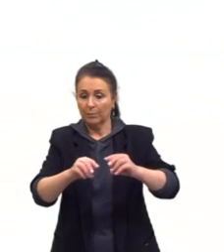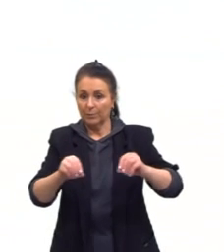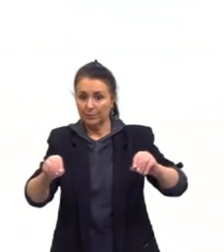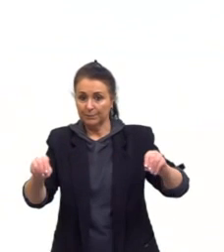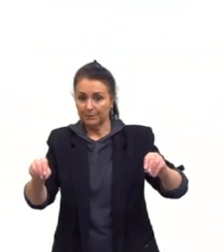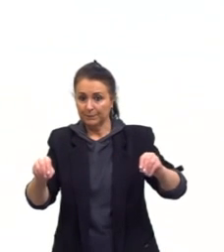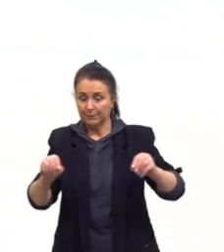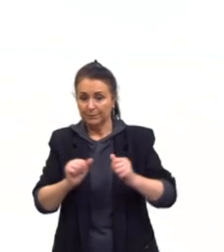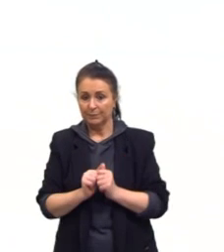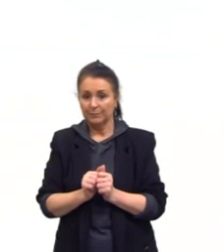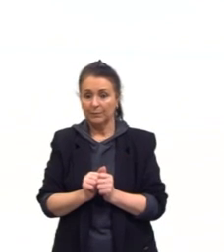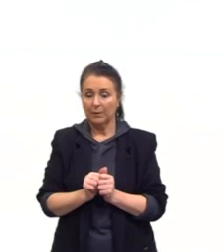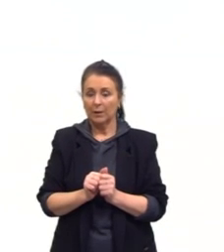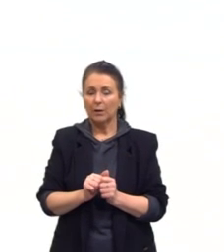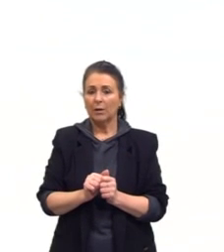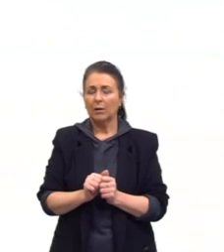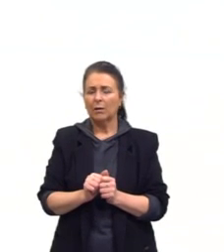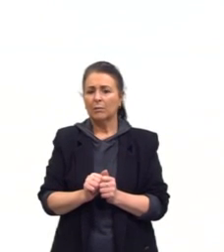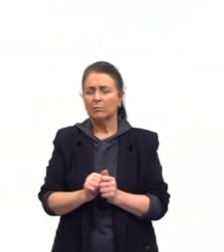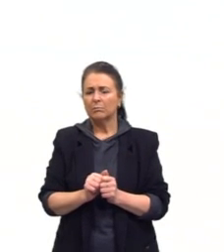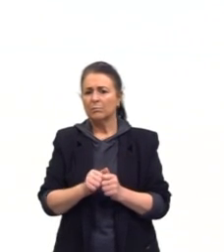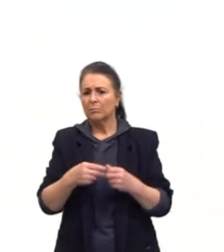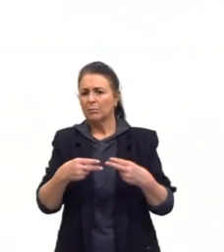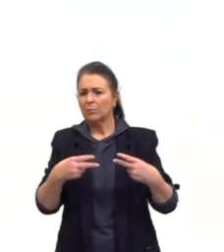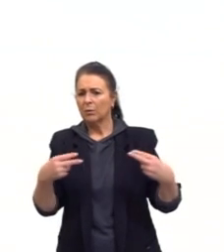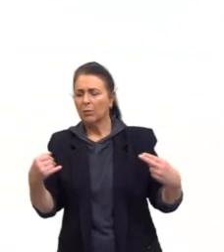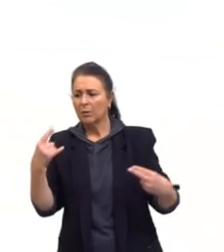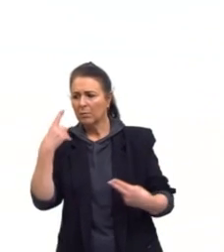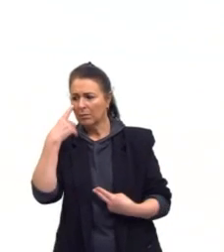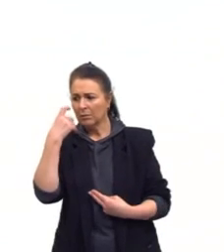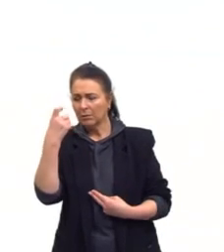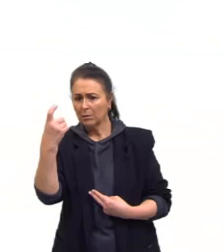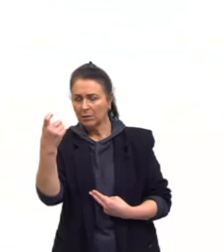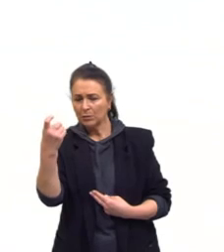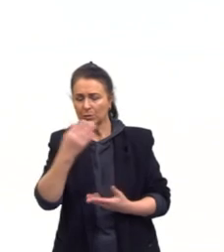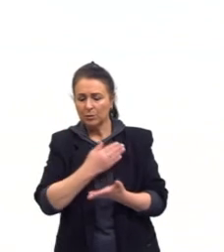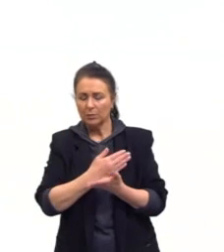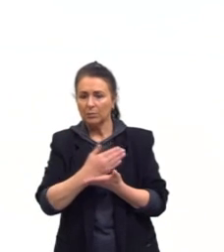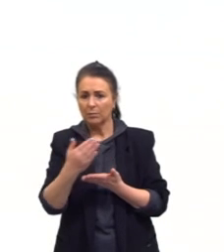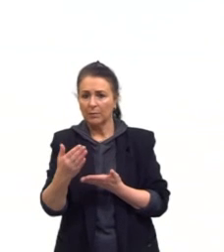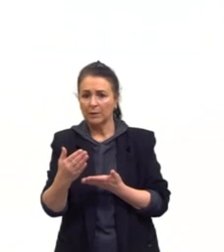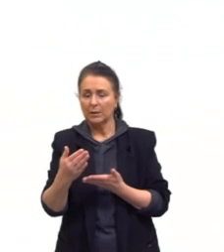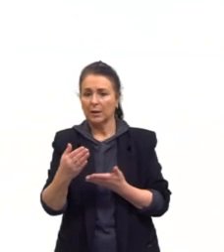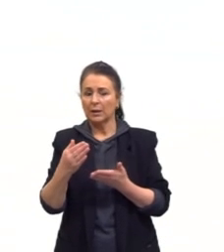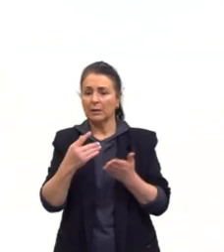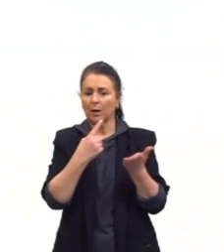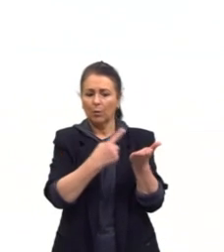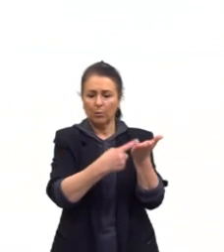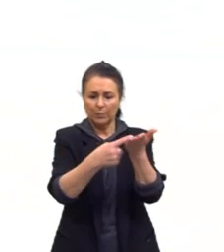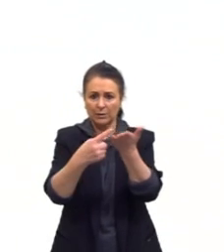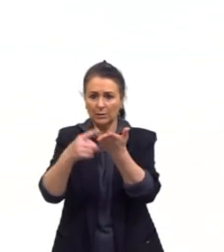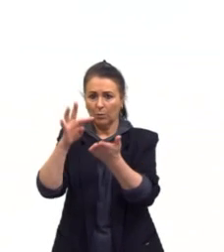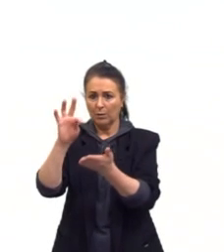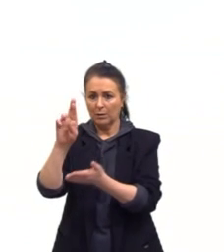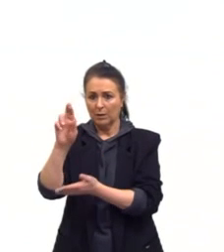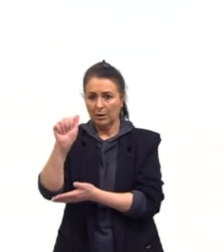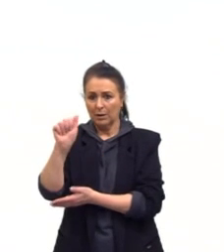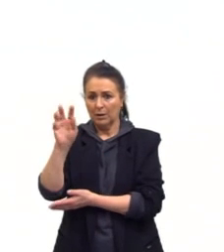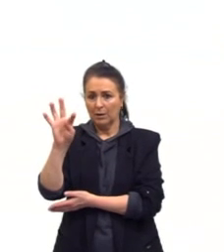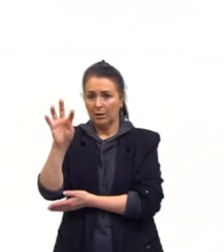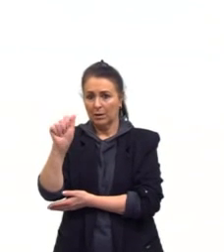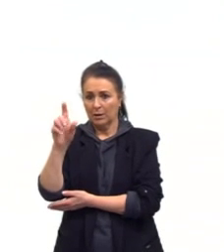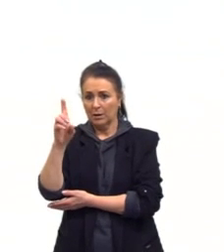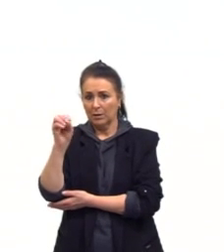E aí, então, uma das coisas também interessantes que surge nesse tratado é a Liga das Nações. É o